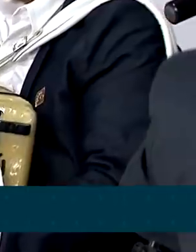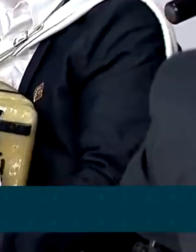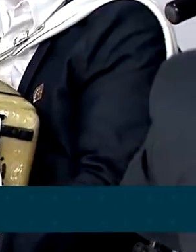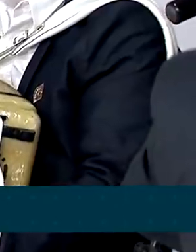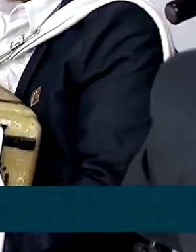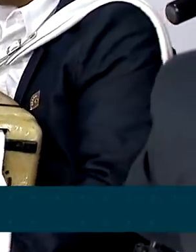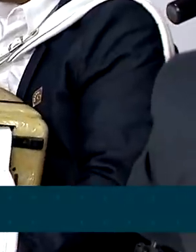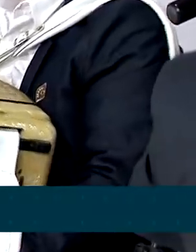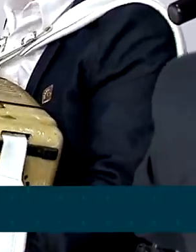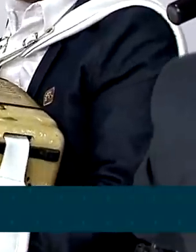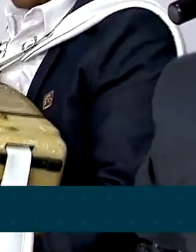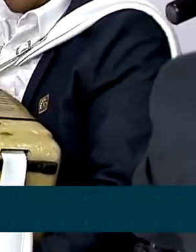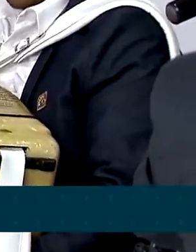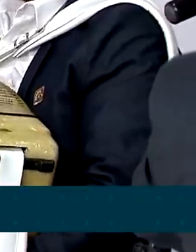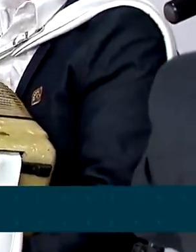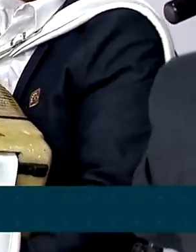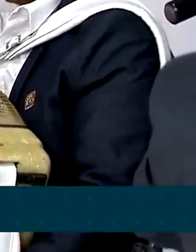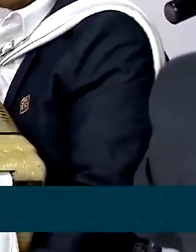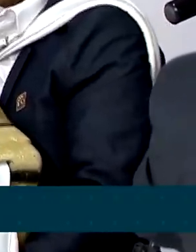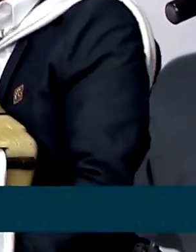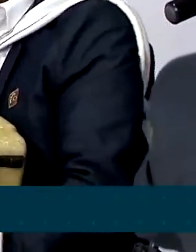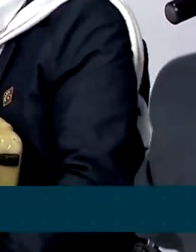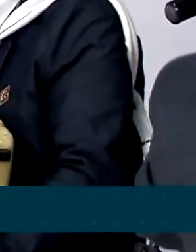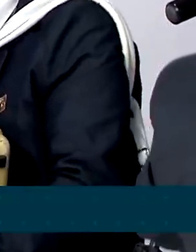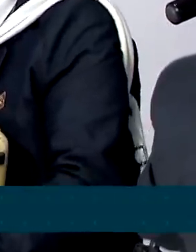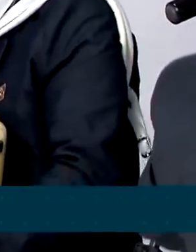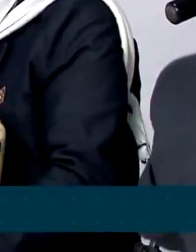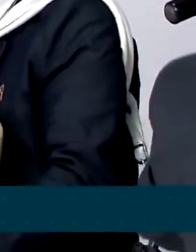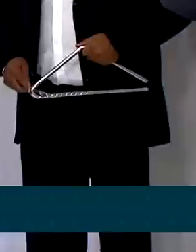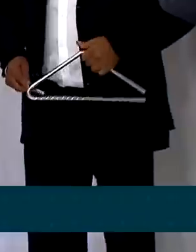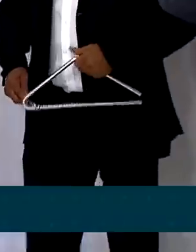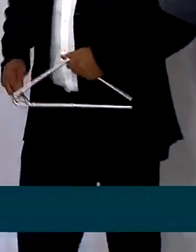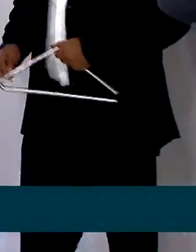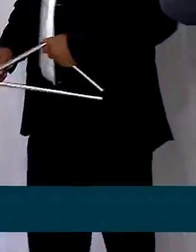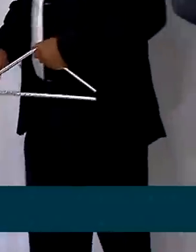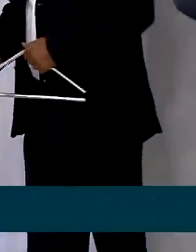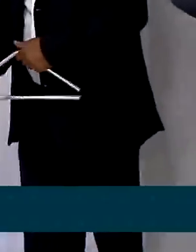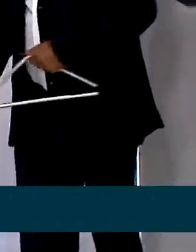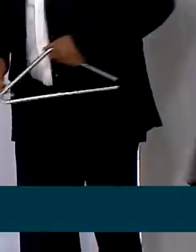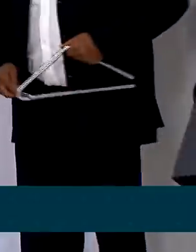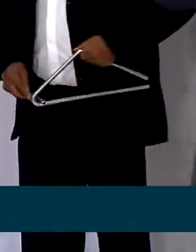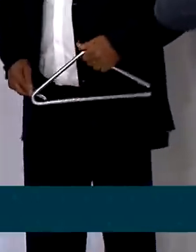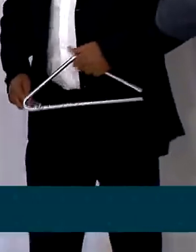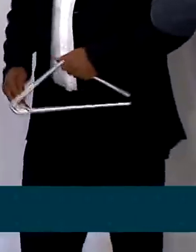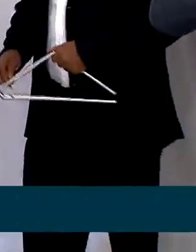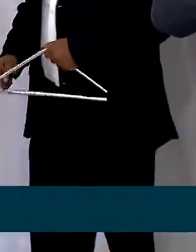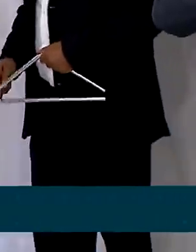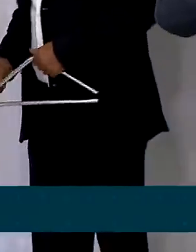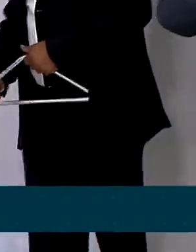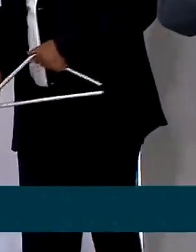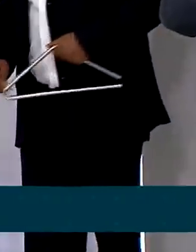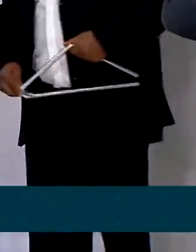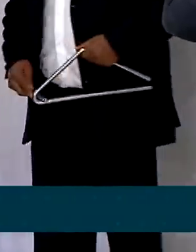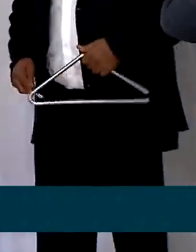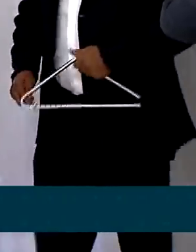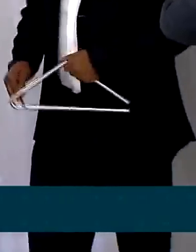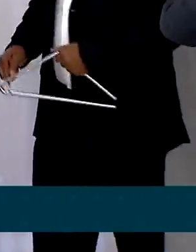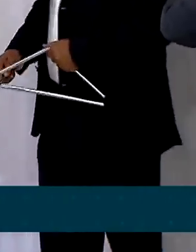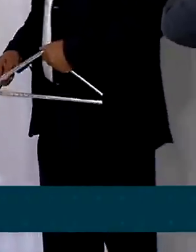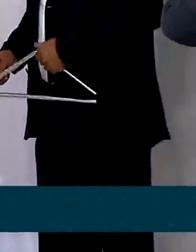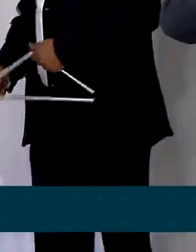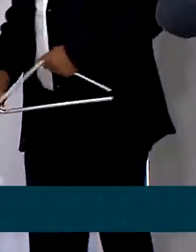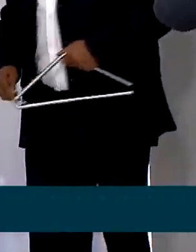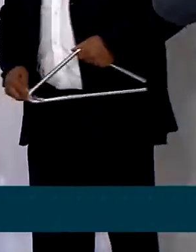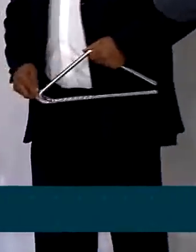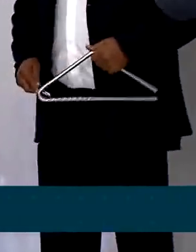cerimônia, o filho do artista tocou músicas do compositor paraibano, como Paixão de Beata, que ficou conhecida como tema de